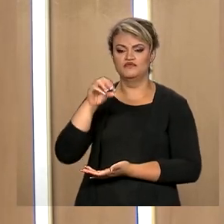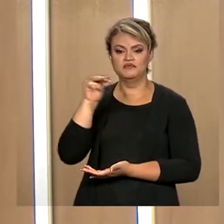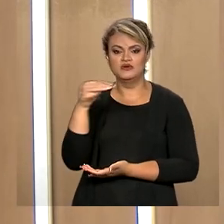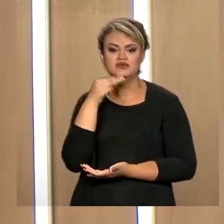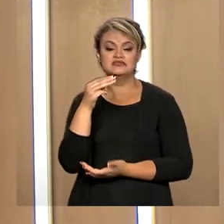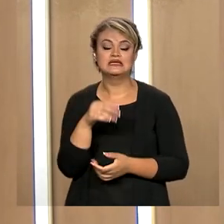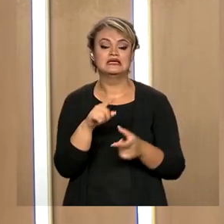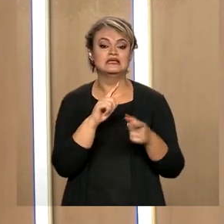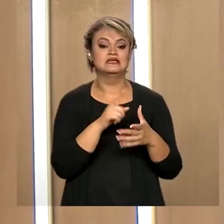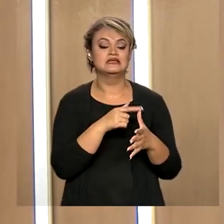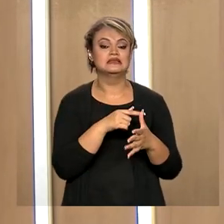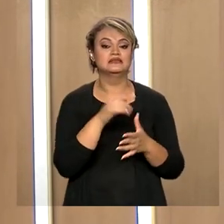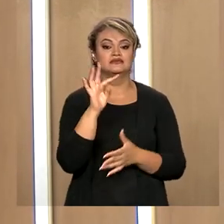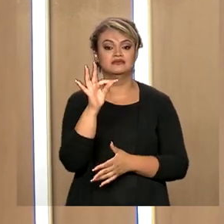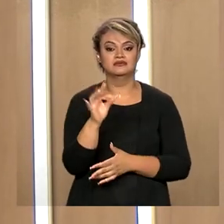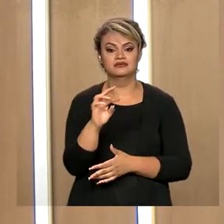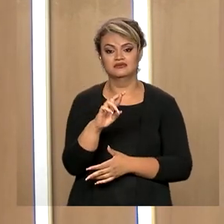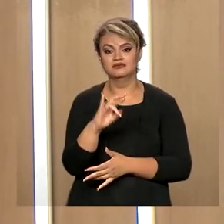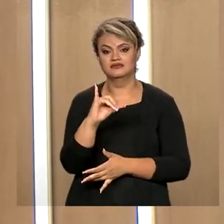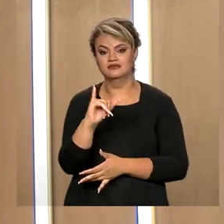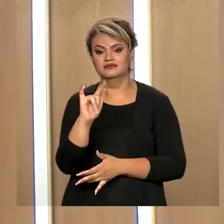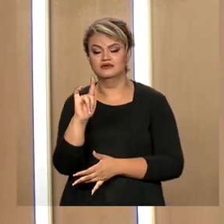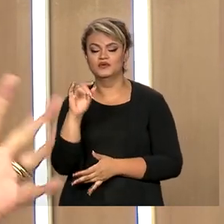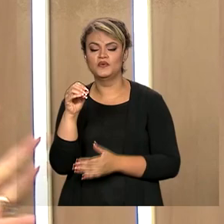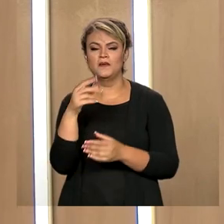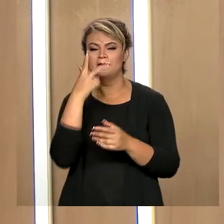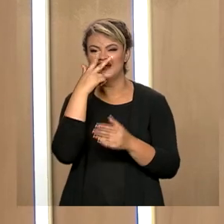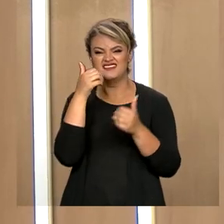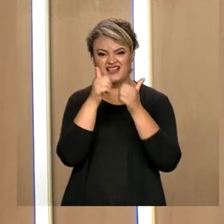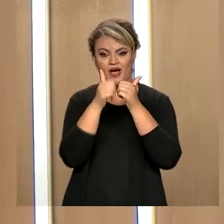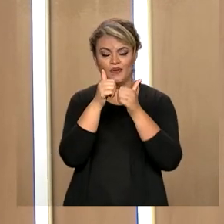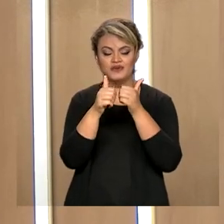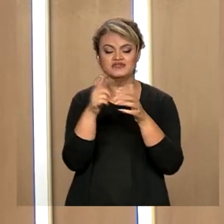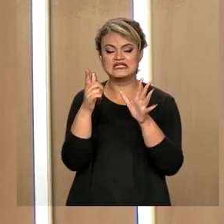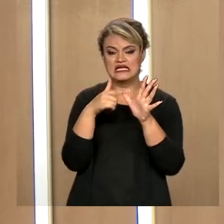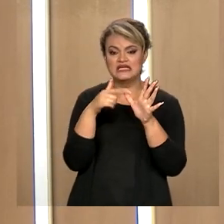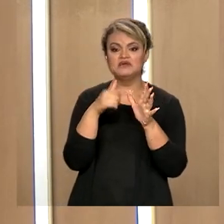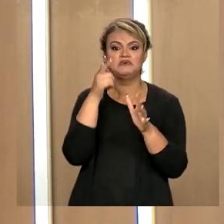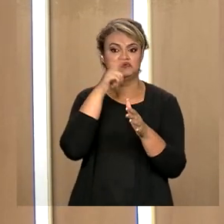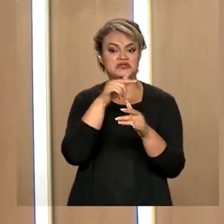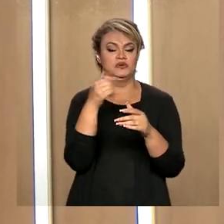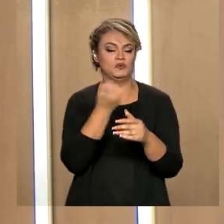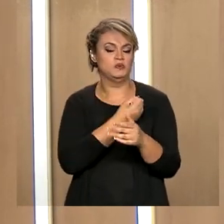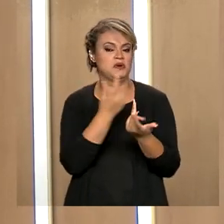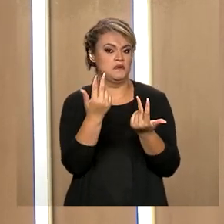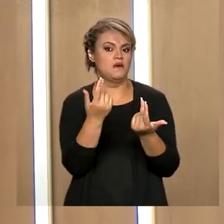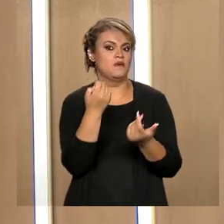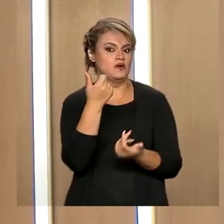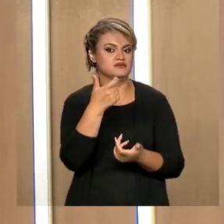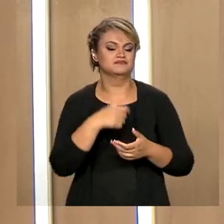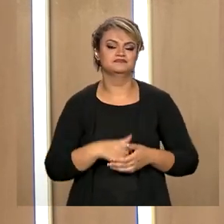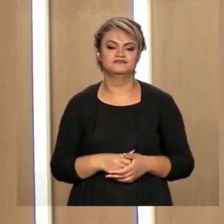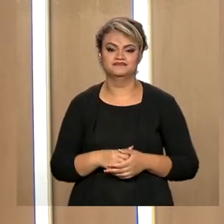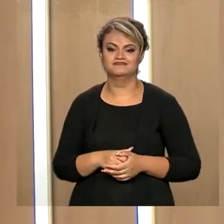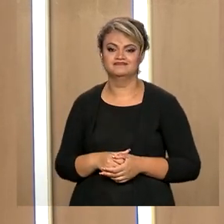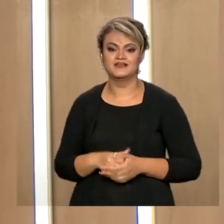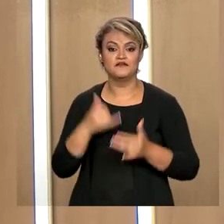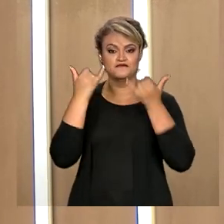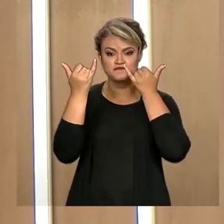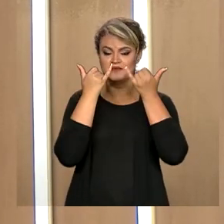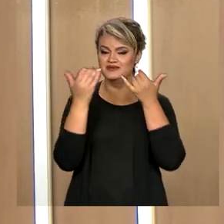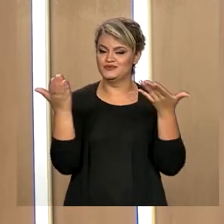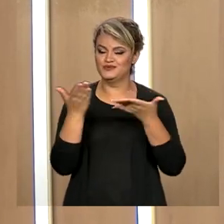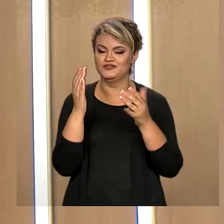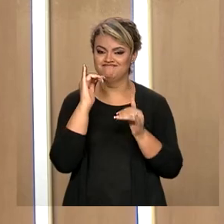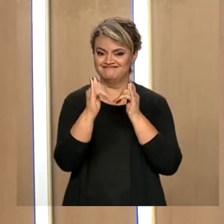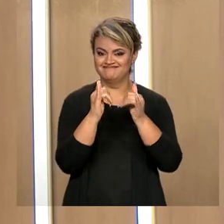que está se aproximando da nossa produção de arroz, teve uma super safra com 9,5 milhões de toneladas. Essa é a informação